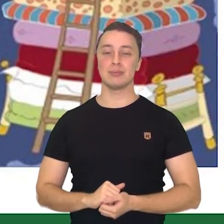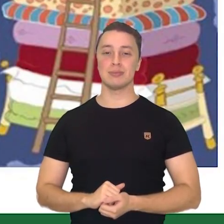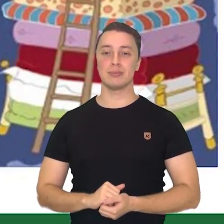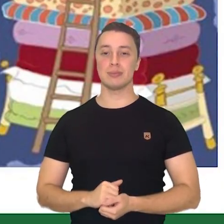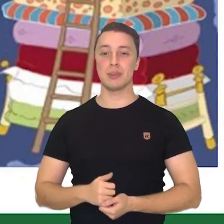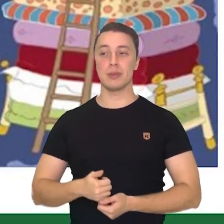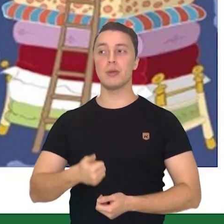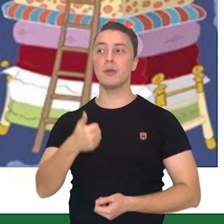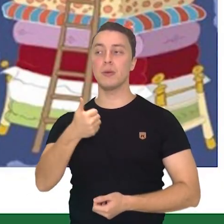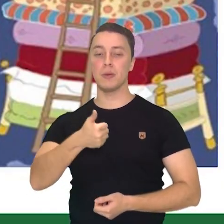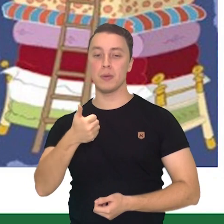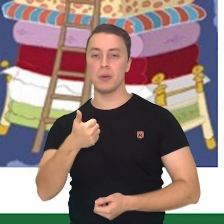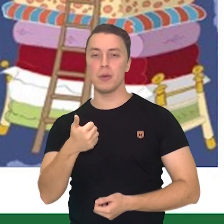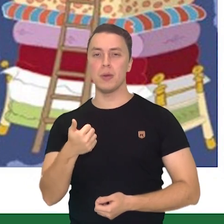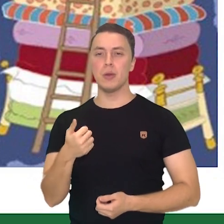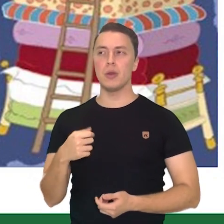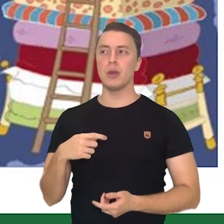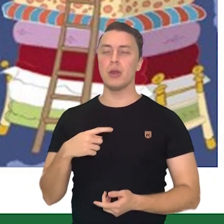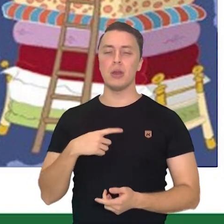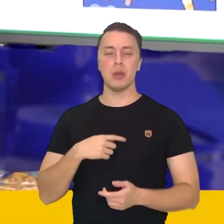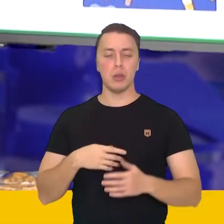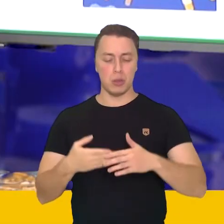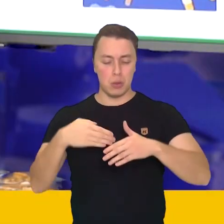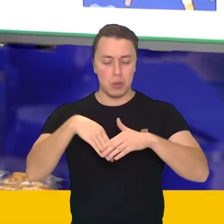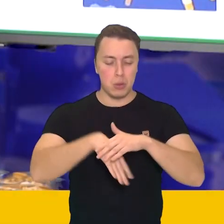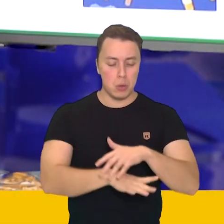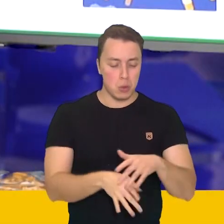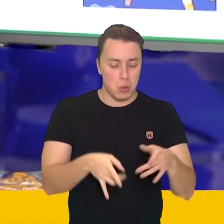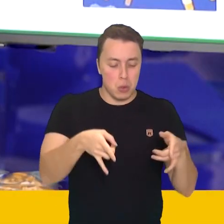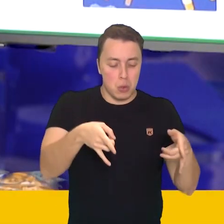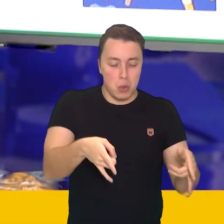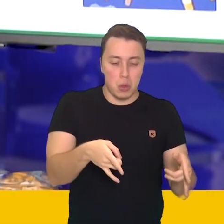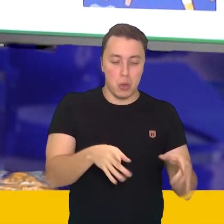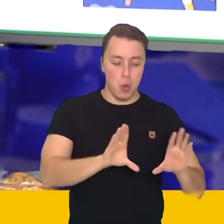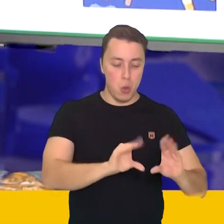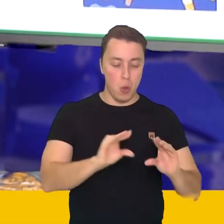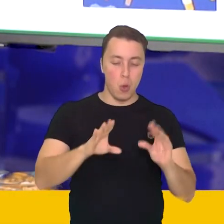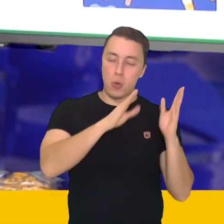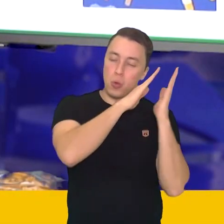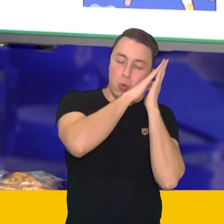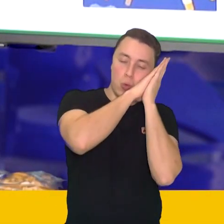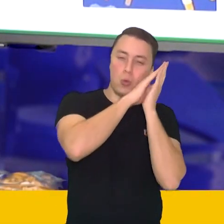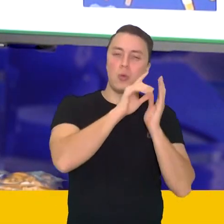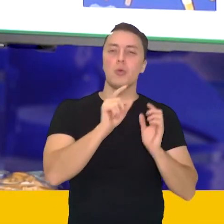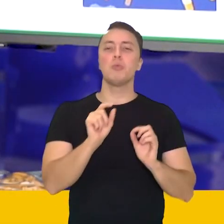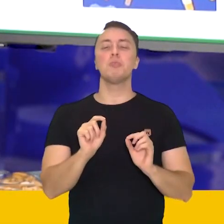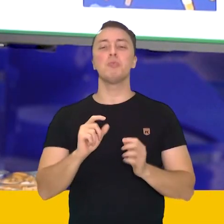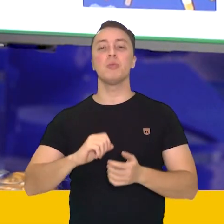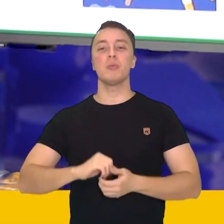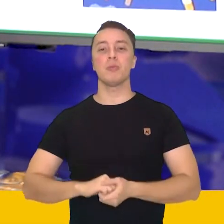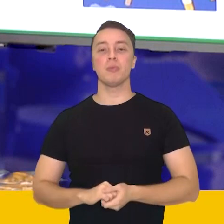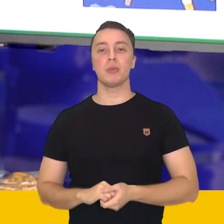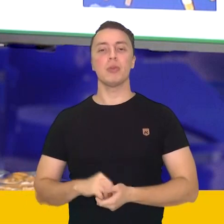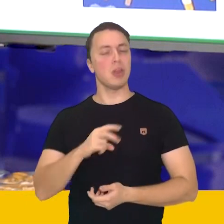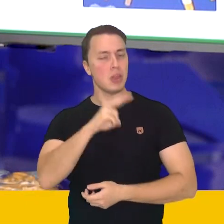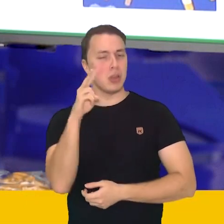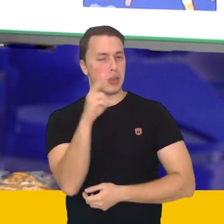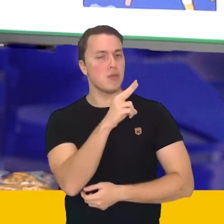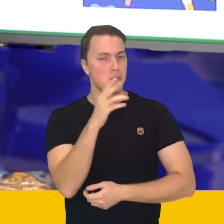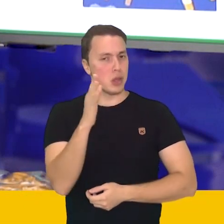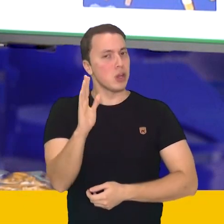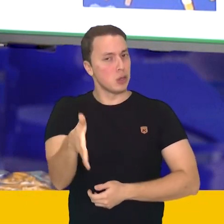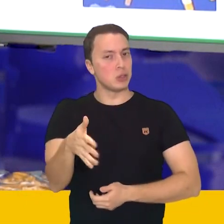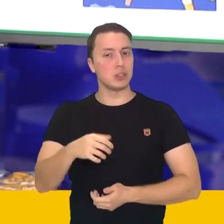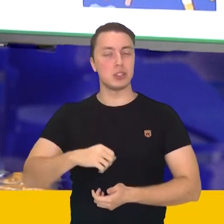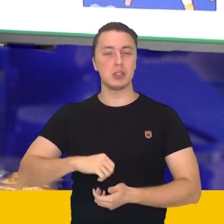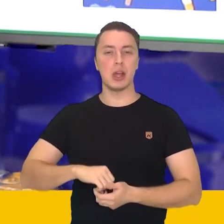1. O que foi colocado embaixo dos colchões? Vocês ouviram o conto da princesa e da ervilha. E lembram